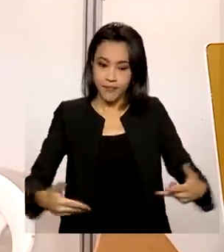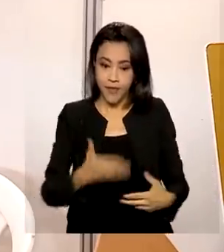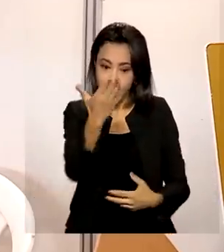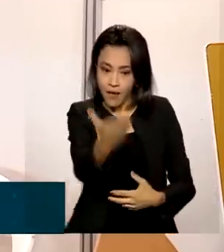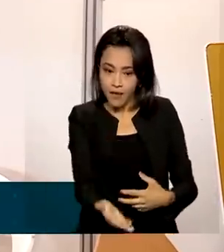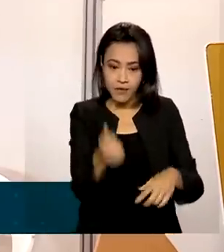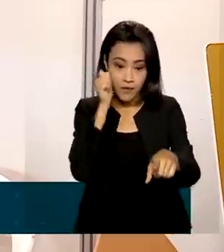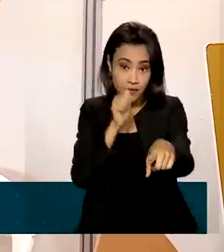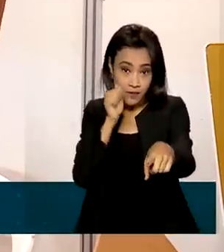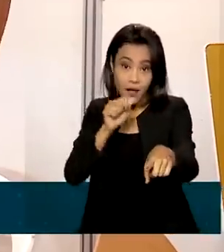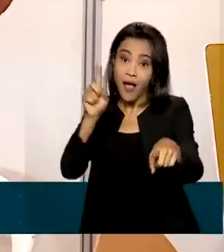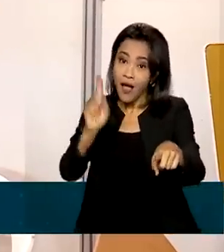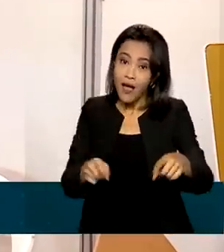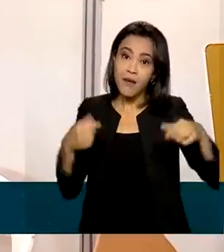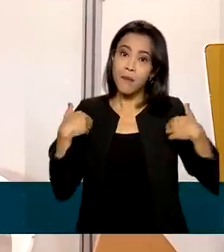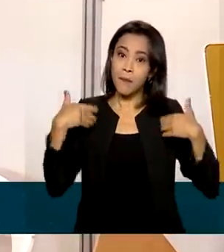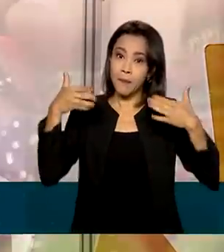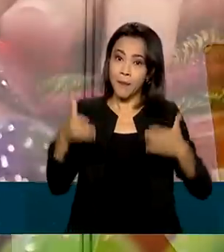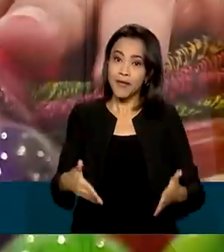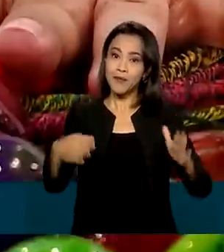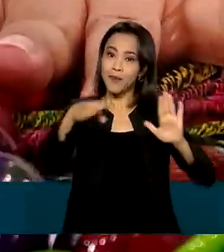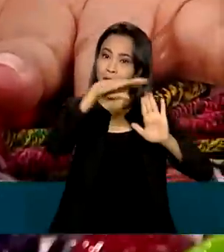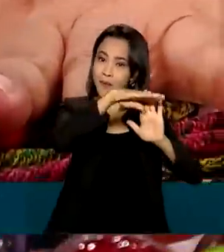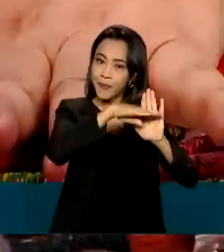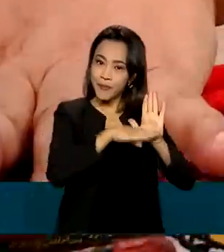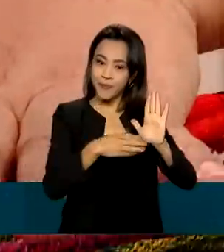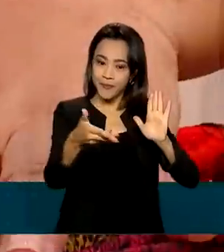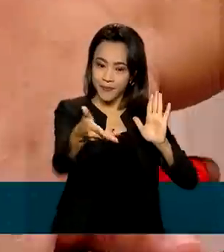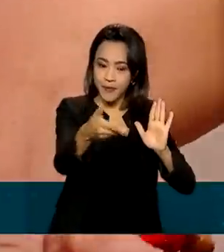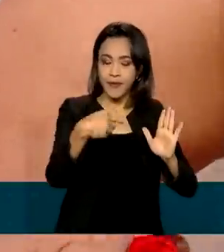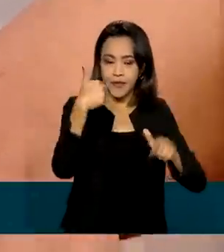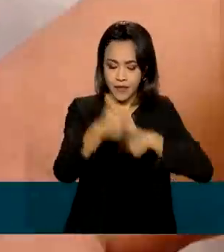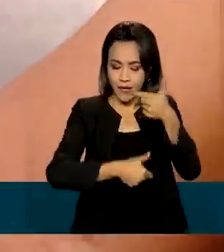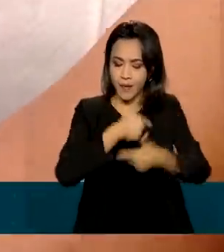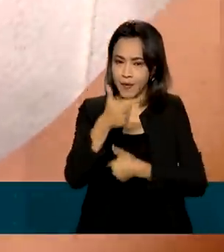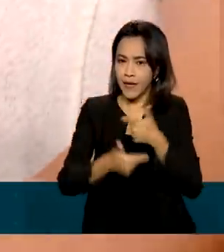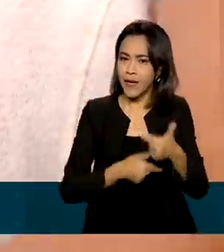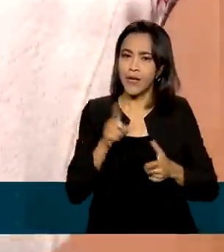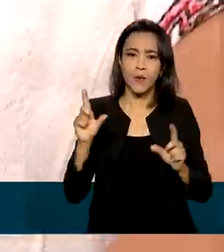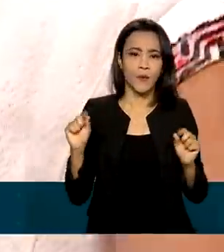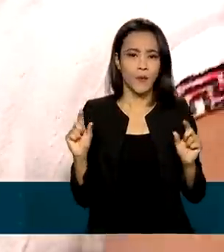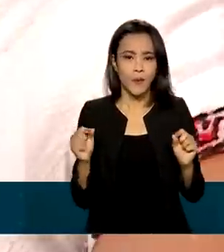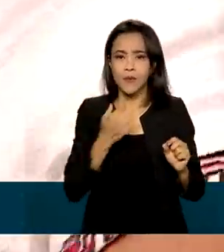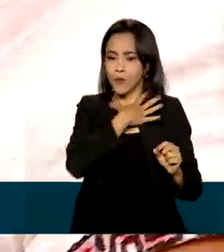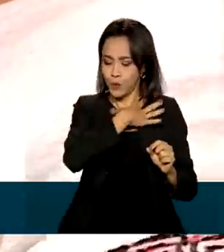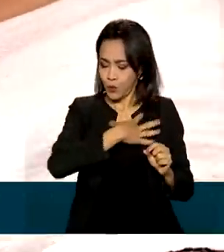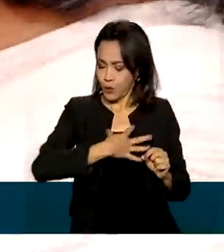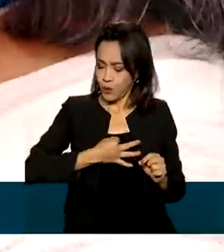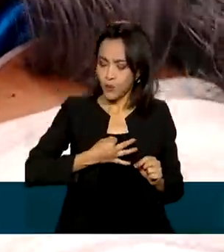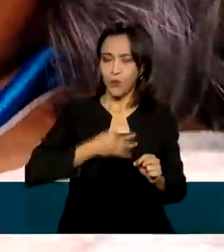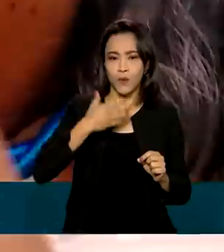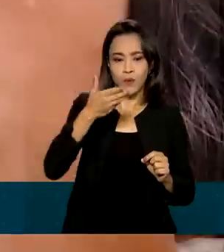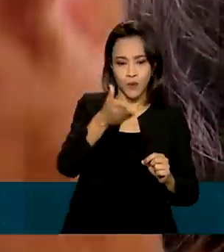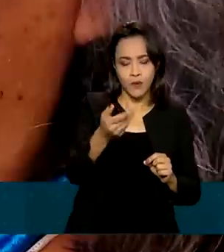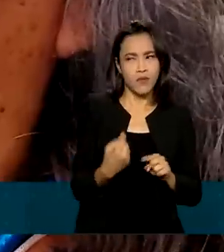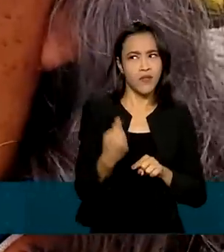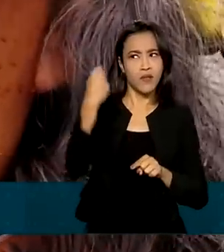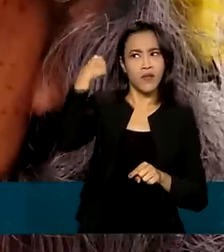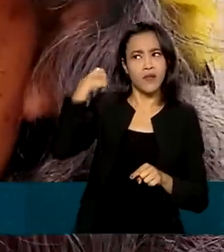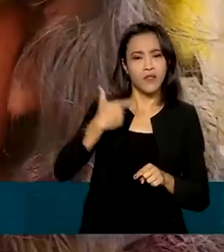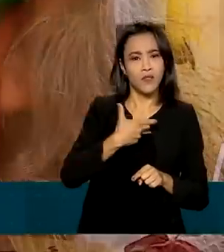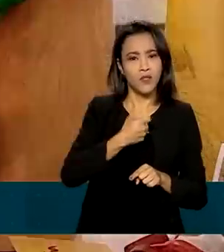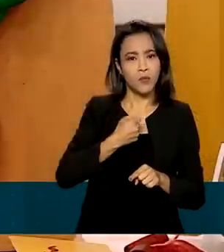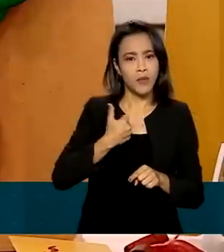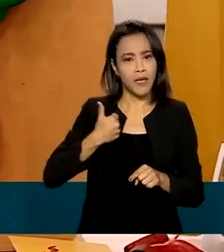empreendedoras que participou da programação. Ela trabalha com artesanato de joias sustentáveis desde 2014.